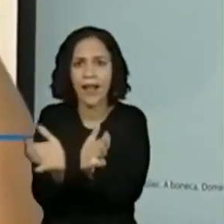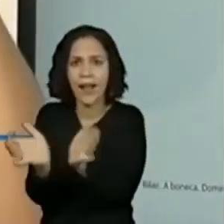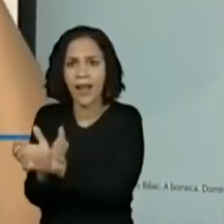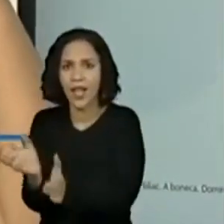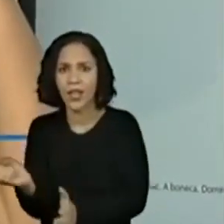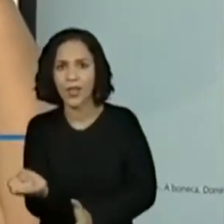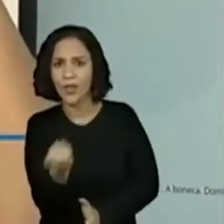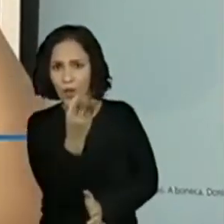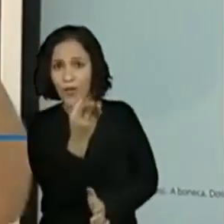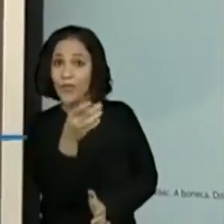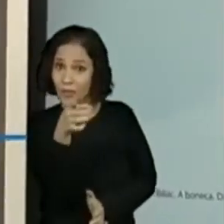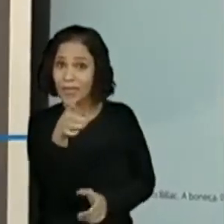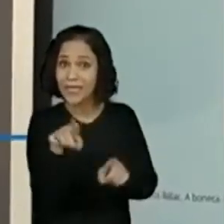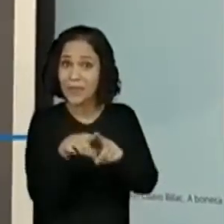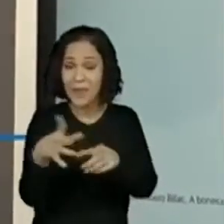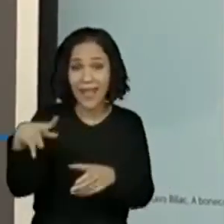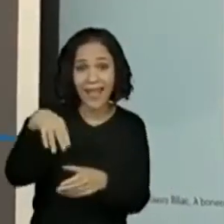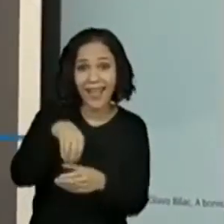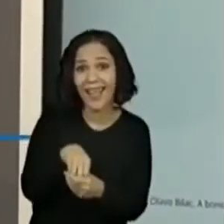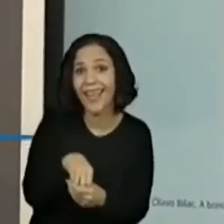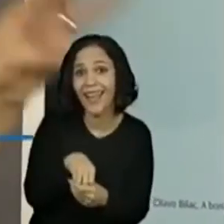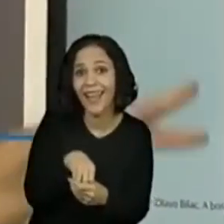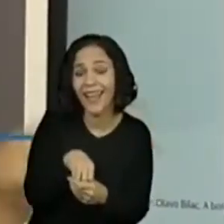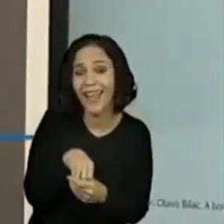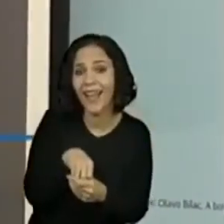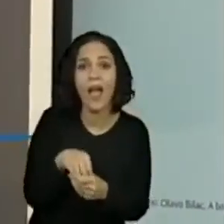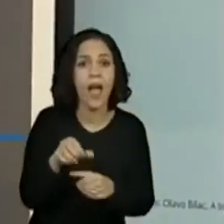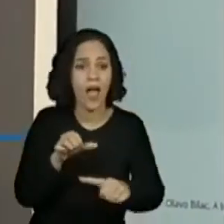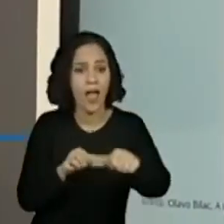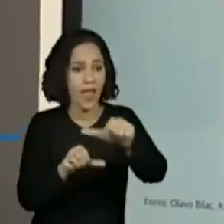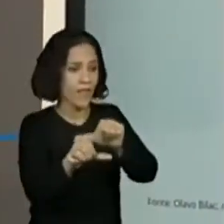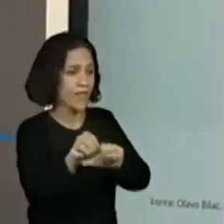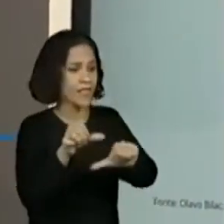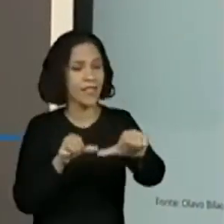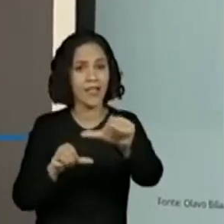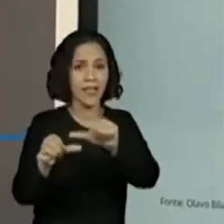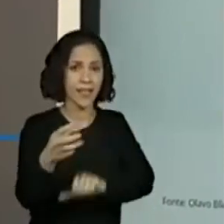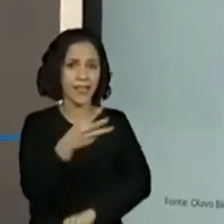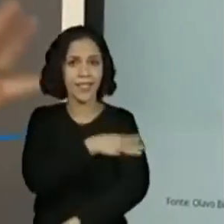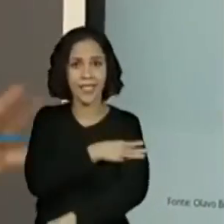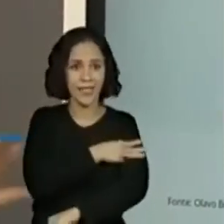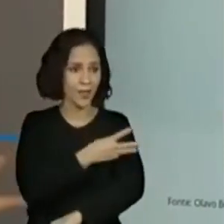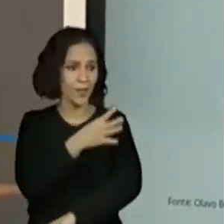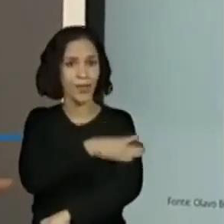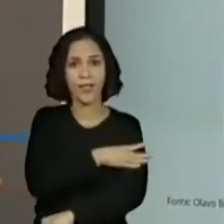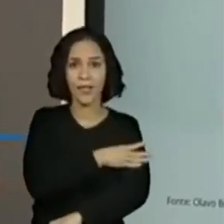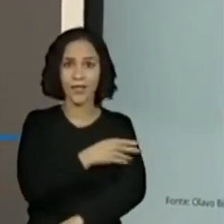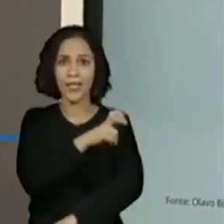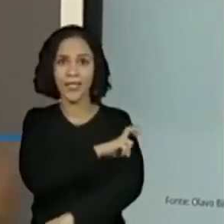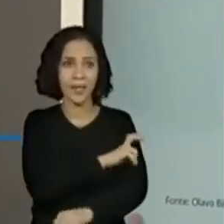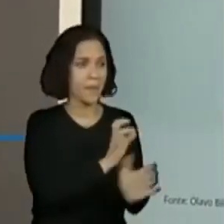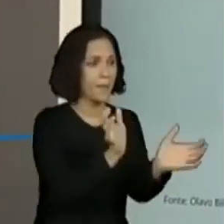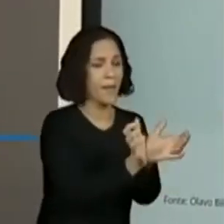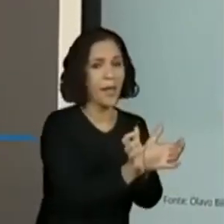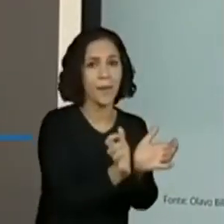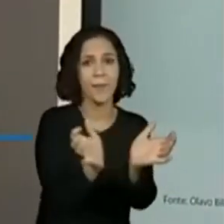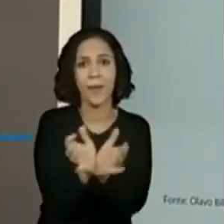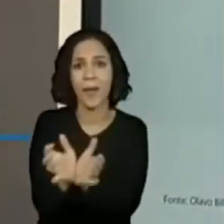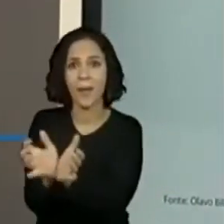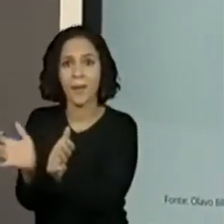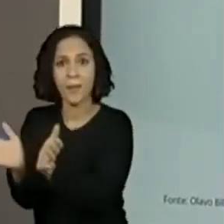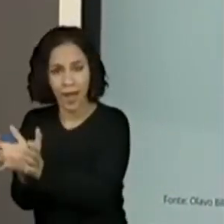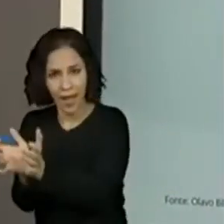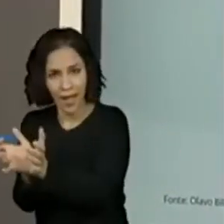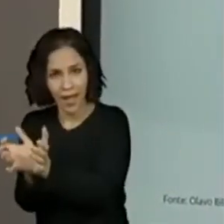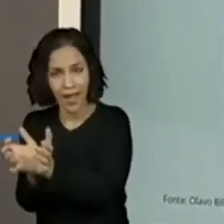não ficaram atrás. Revezamento de terceiro ao quinto ano. Todas as galerinhas e uma grande